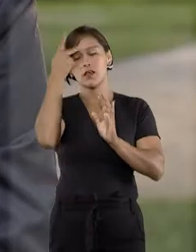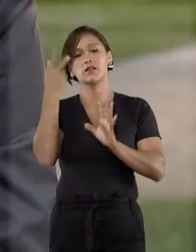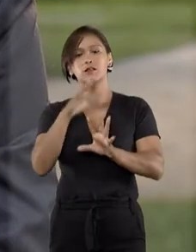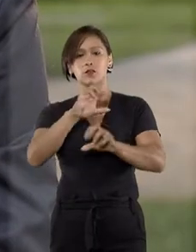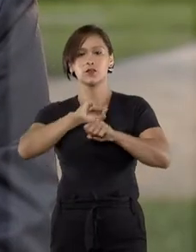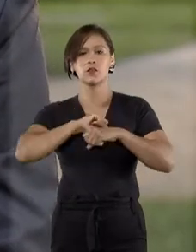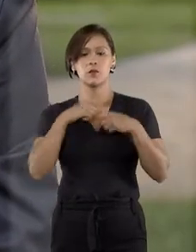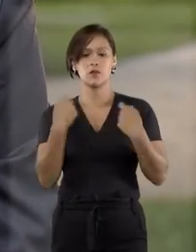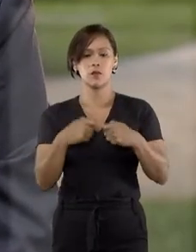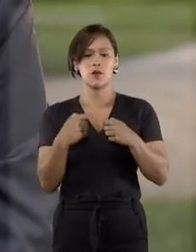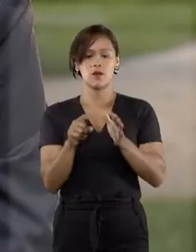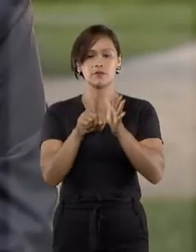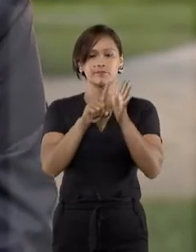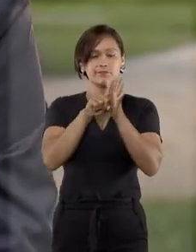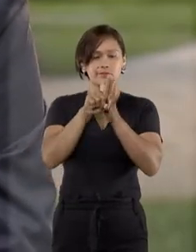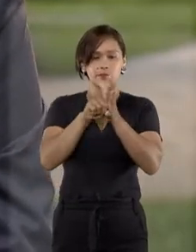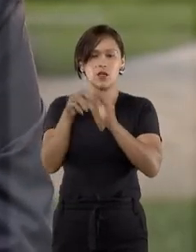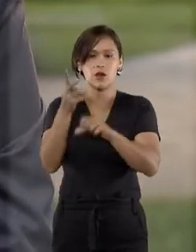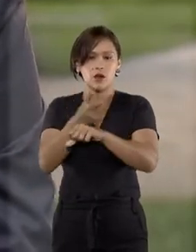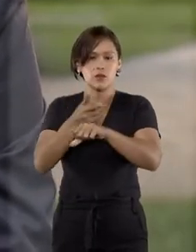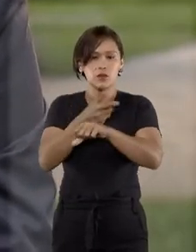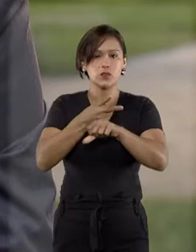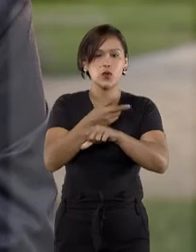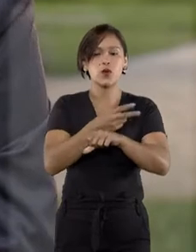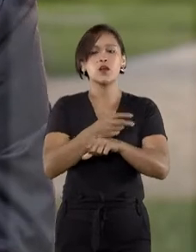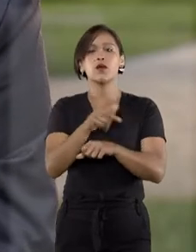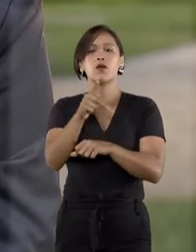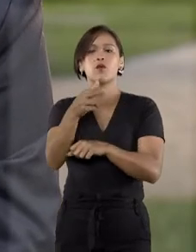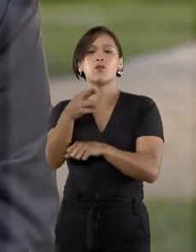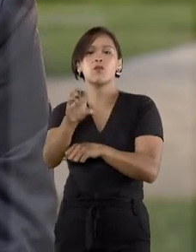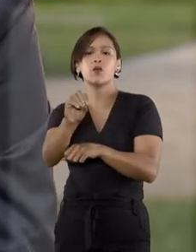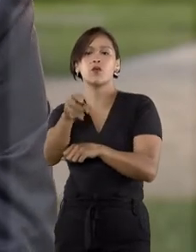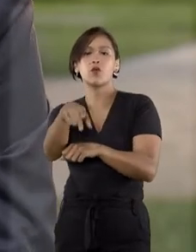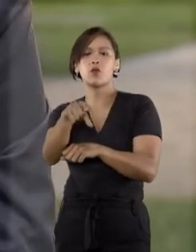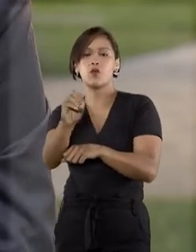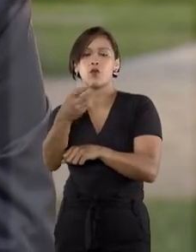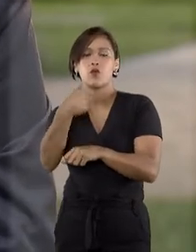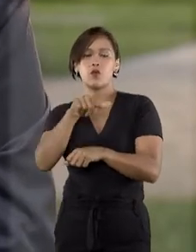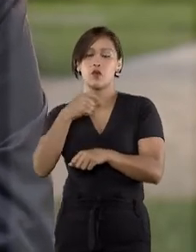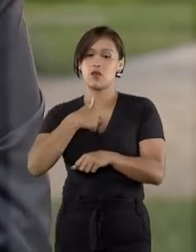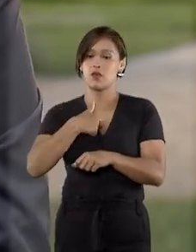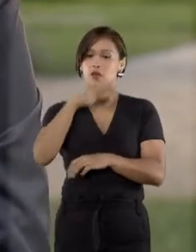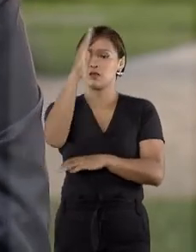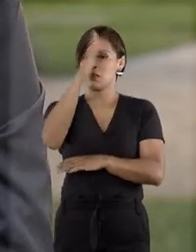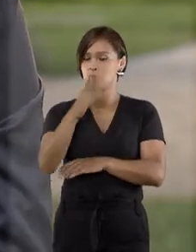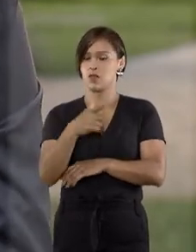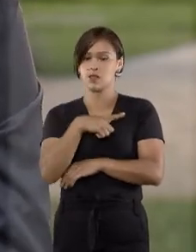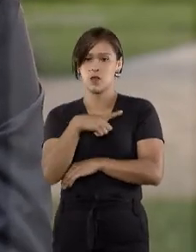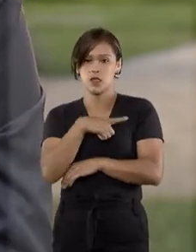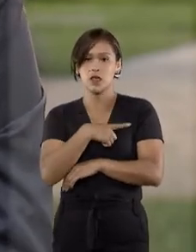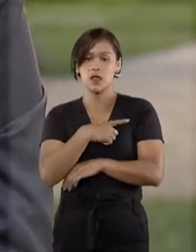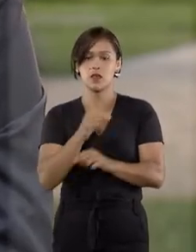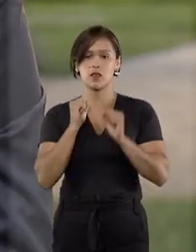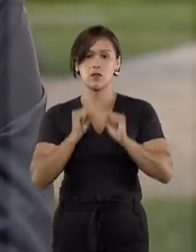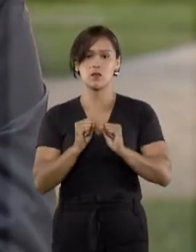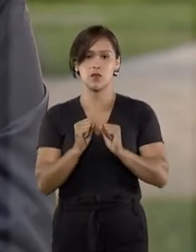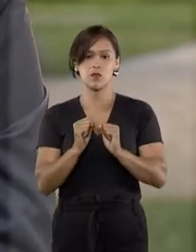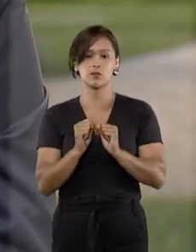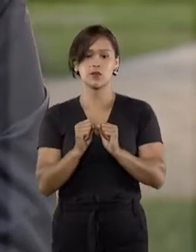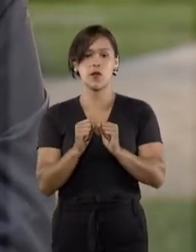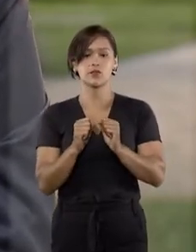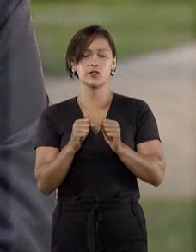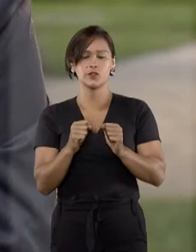consumidores devem procurar os órgãos de defesa do consumidor. E no Brasil a gente tem uma vantagem muito grande, que é a possibilidade